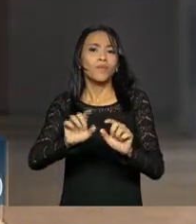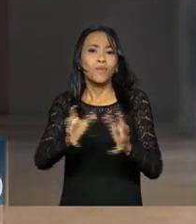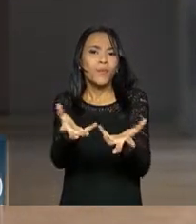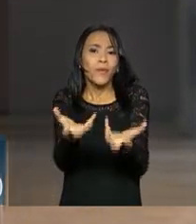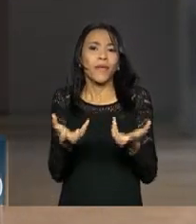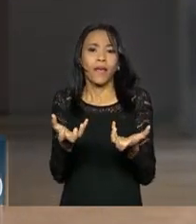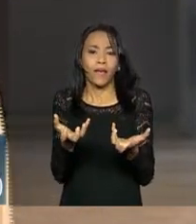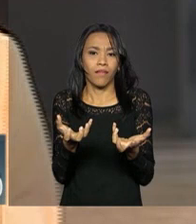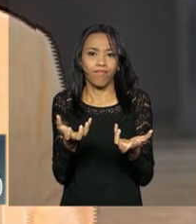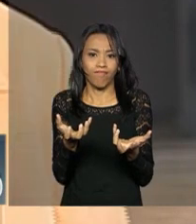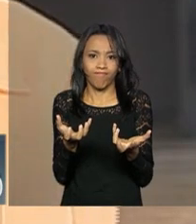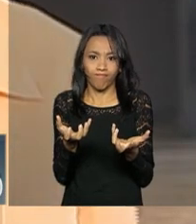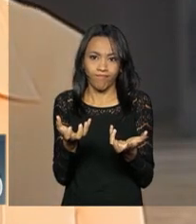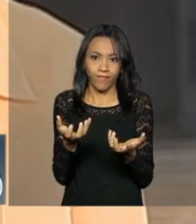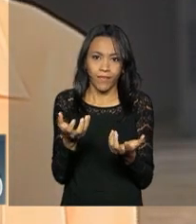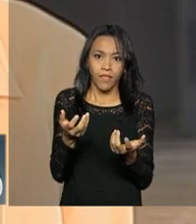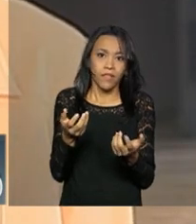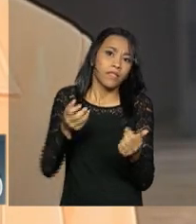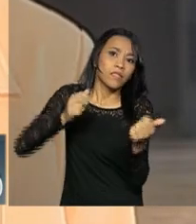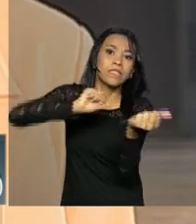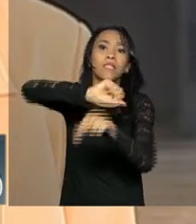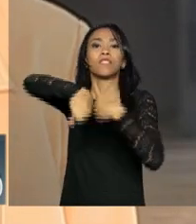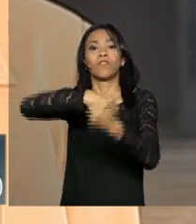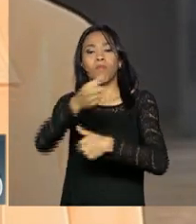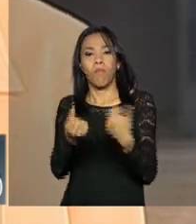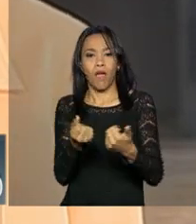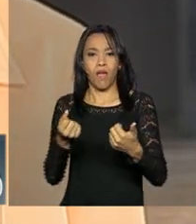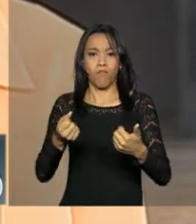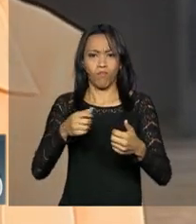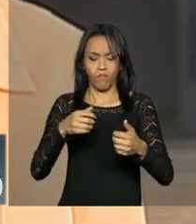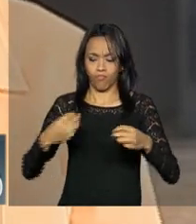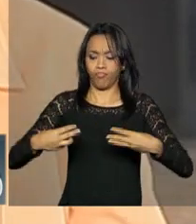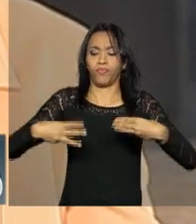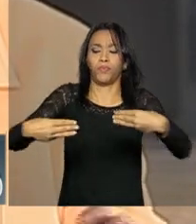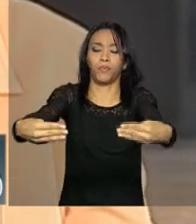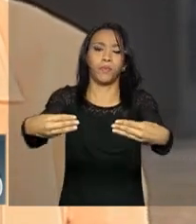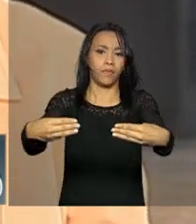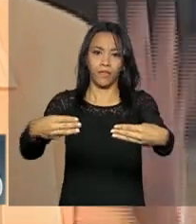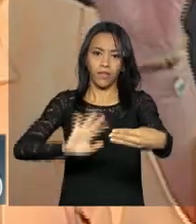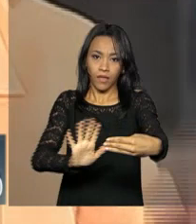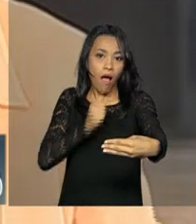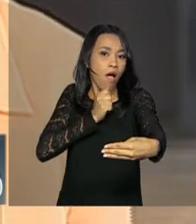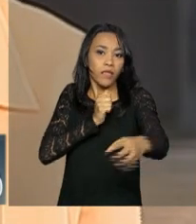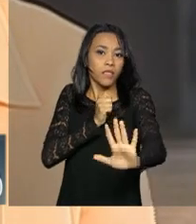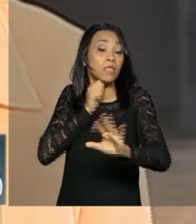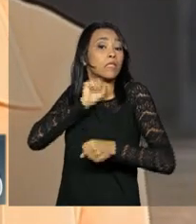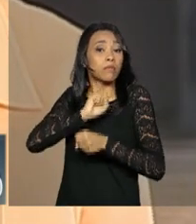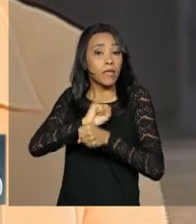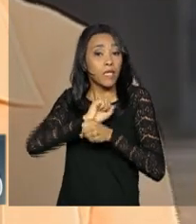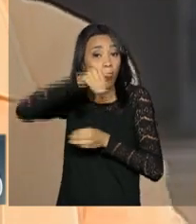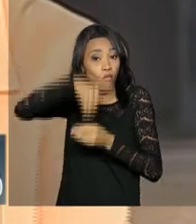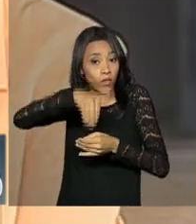qualquer reestruturação ministerial antes de qualquer processo de votação na